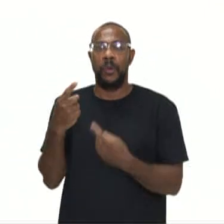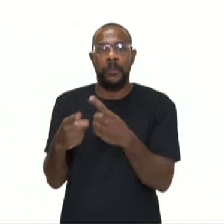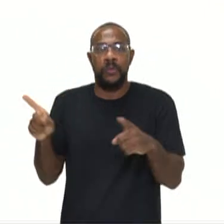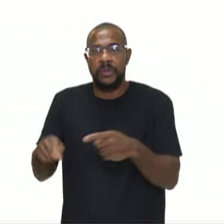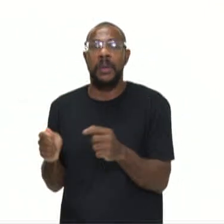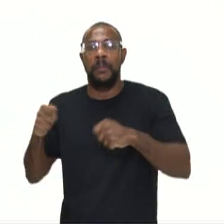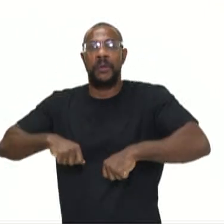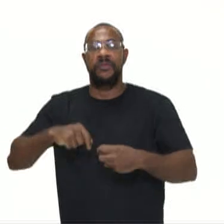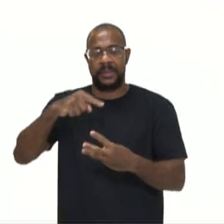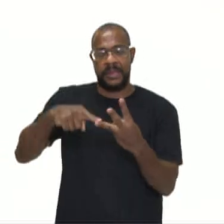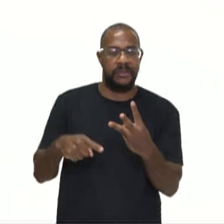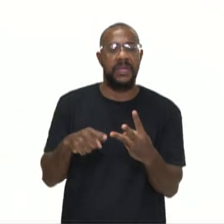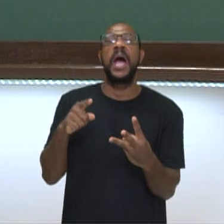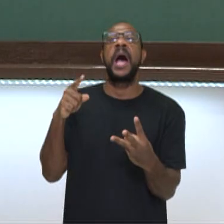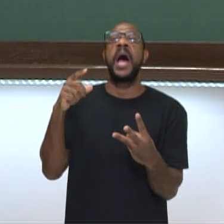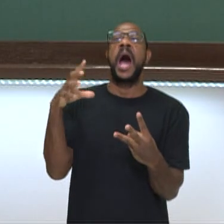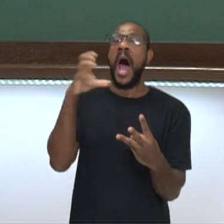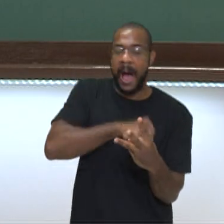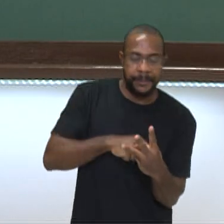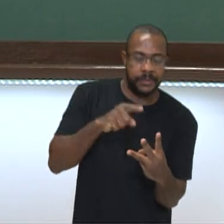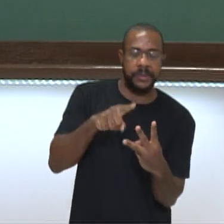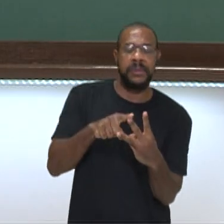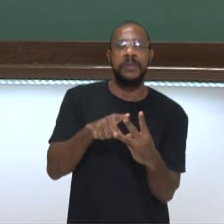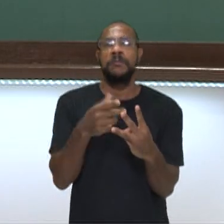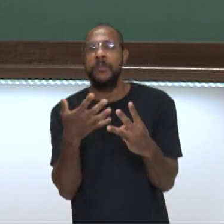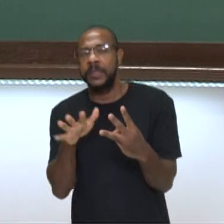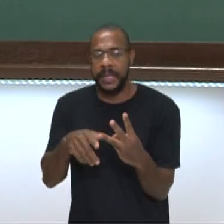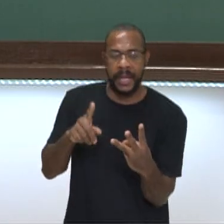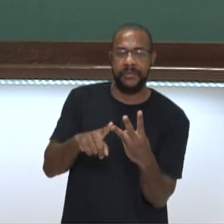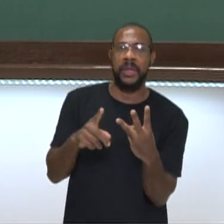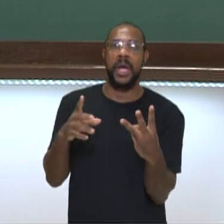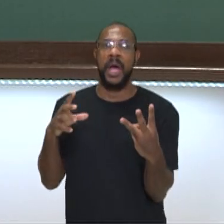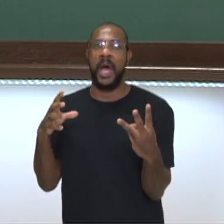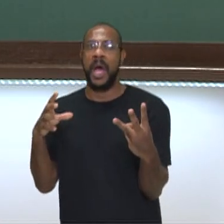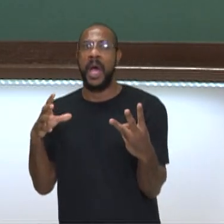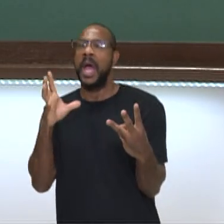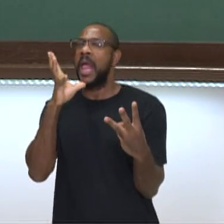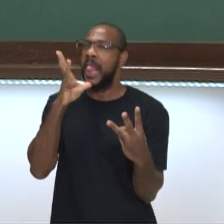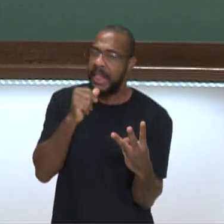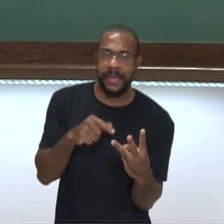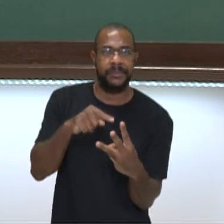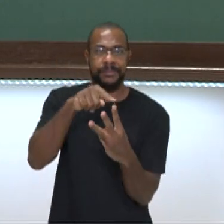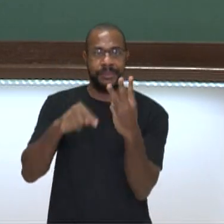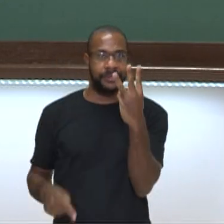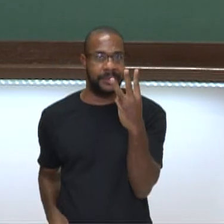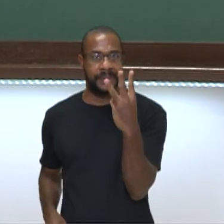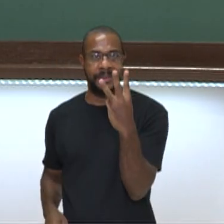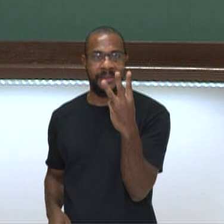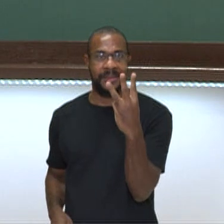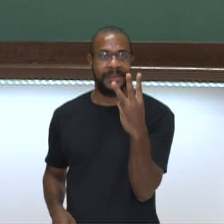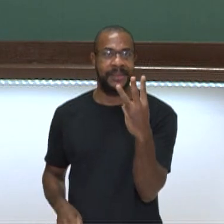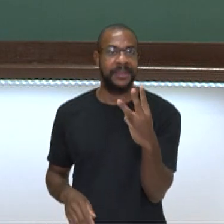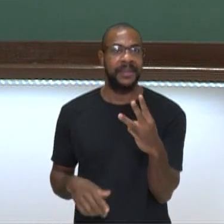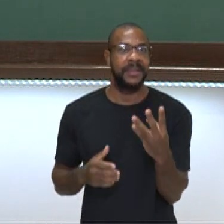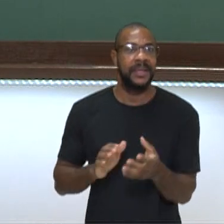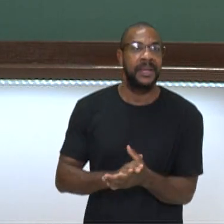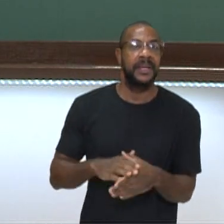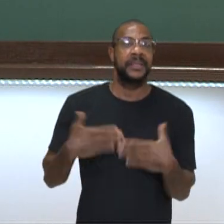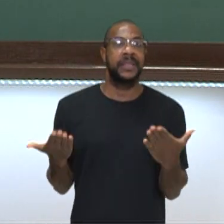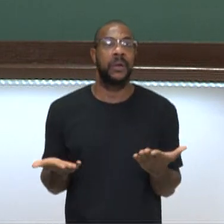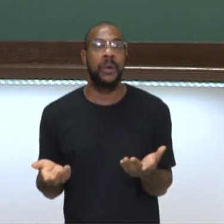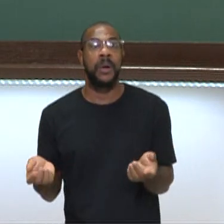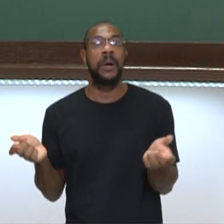moderado ou rápido. O tempo na música não é definido pelo relógio, mas é definido pelo